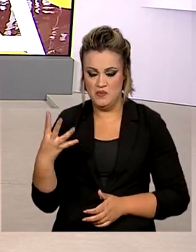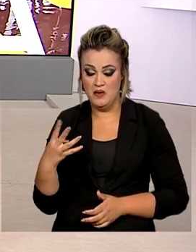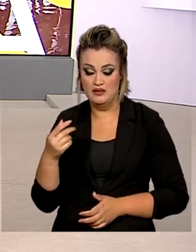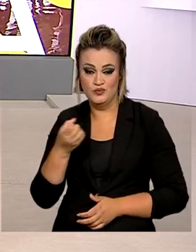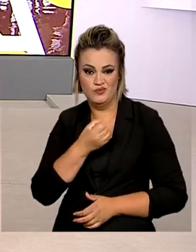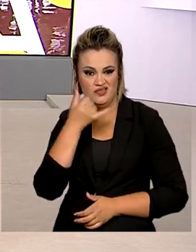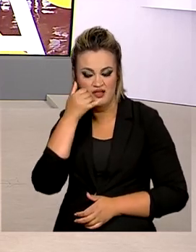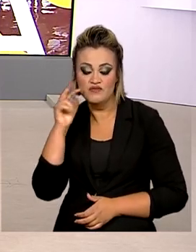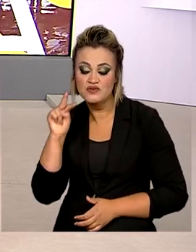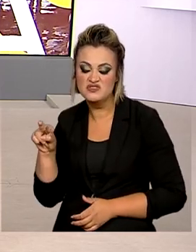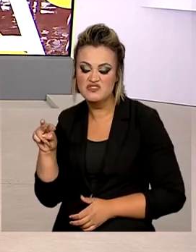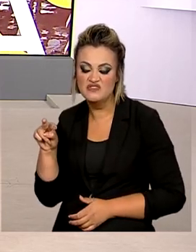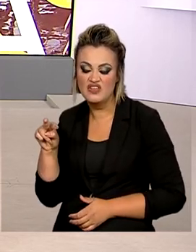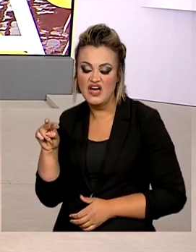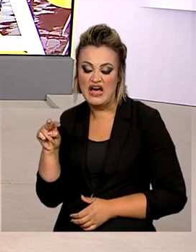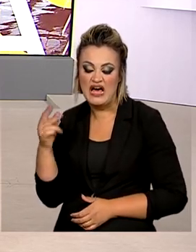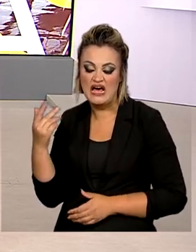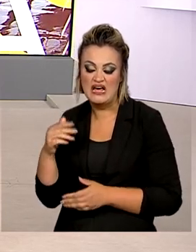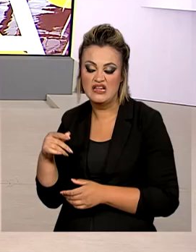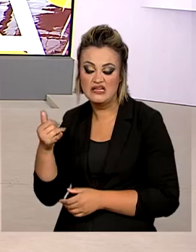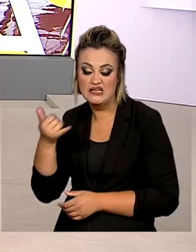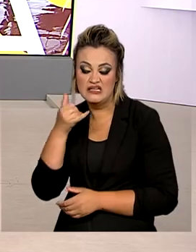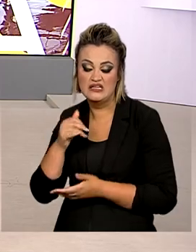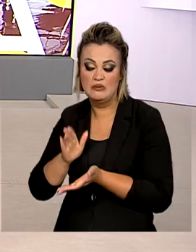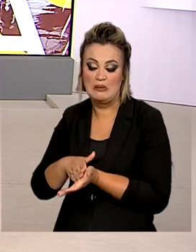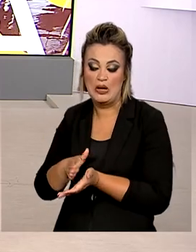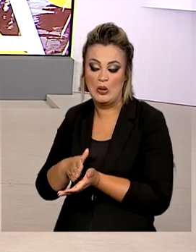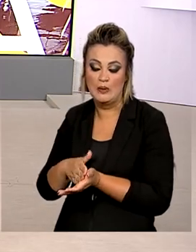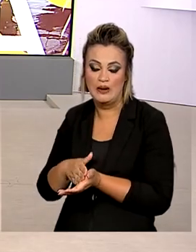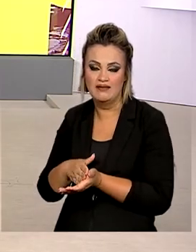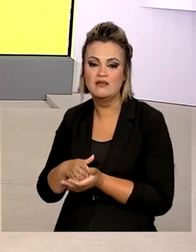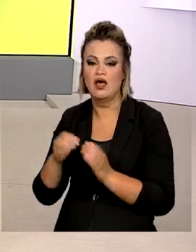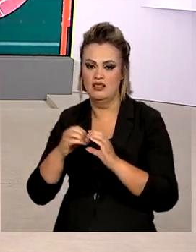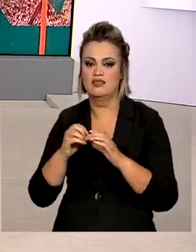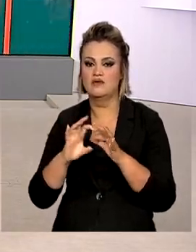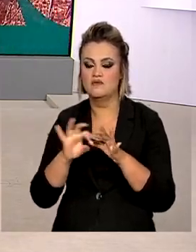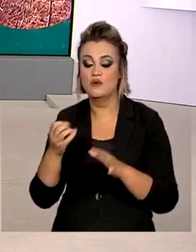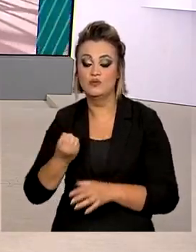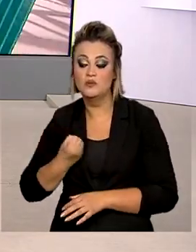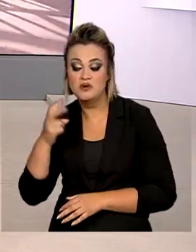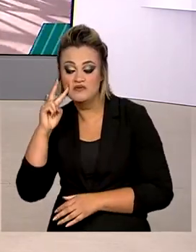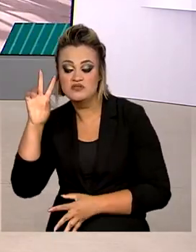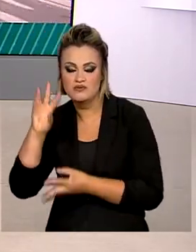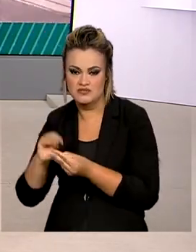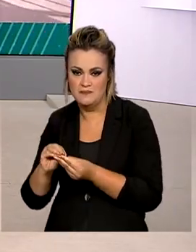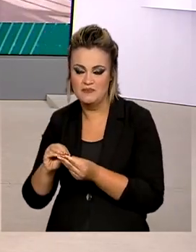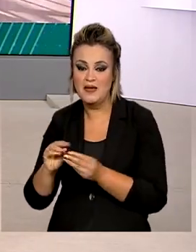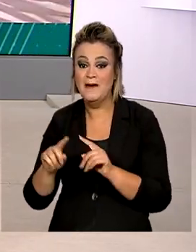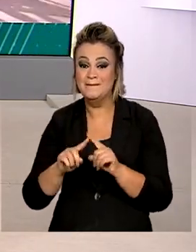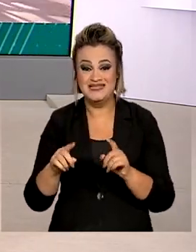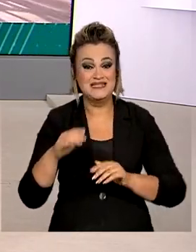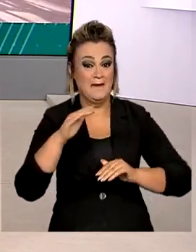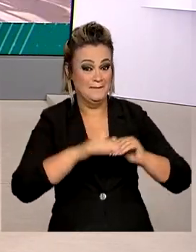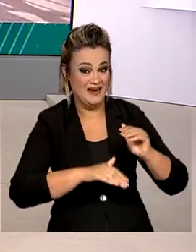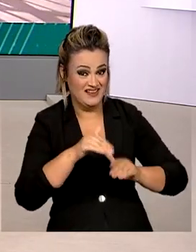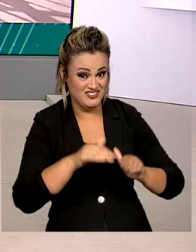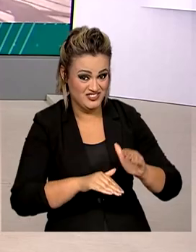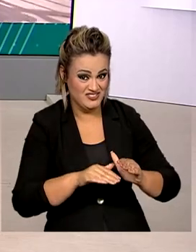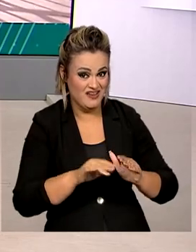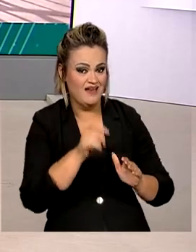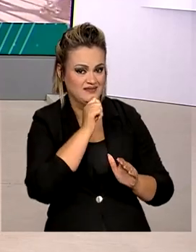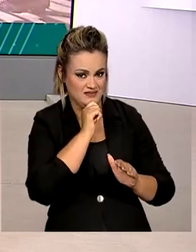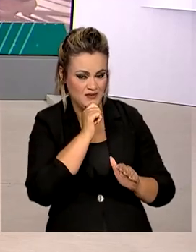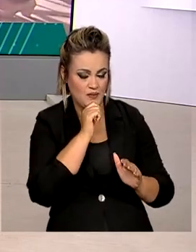ligações de cobrança já foi aprovado pela Anatel. Mas antes de entrar em vigor, a medida passa por uma consulta pública,